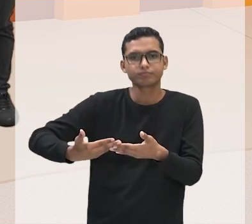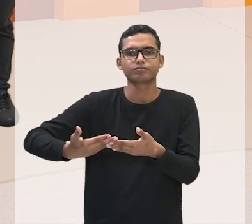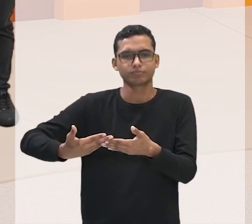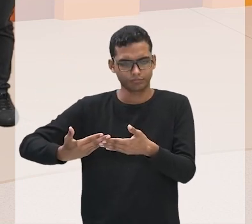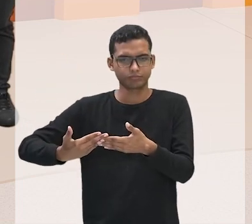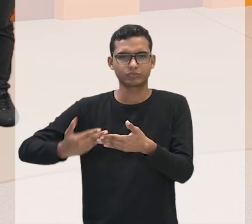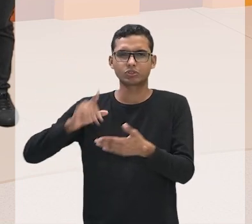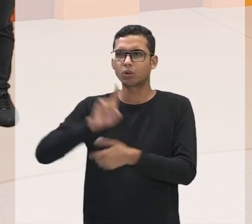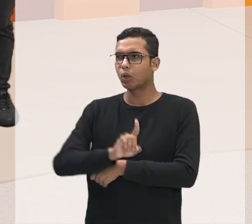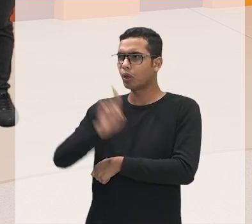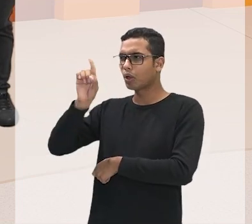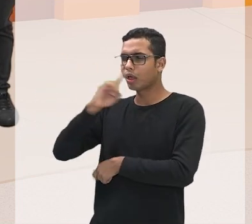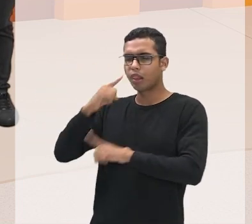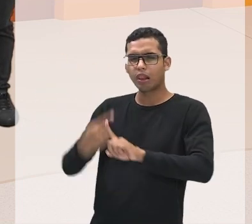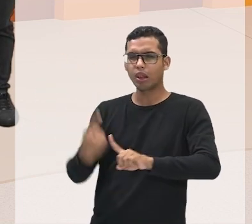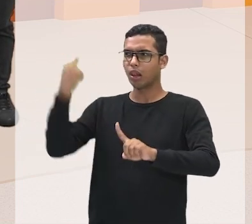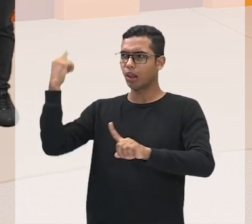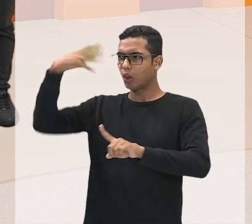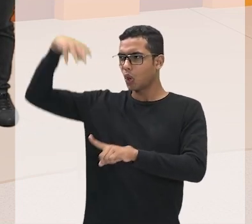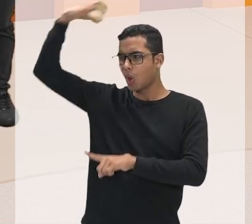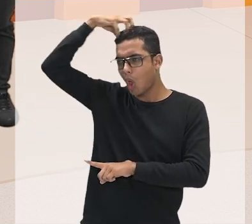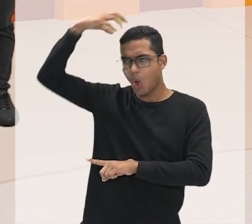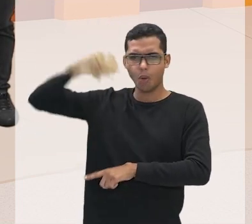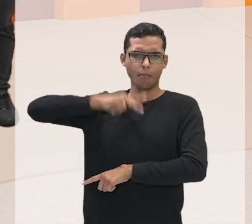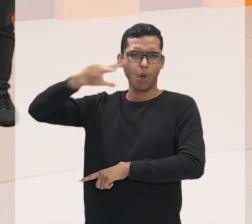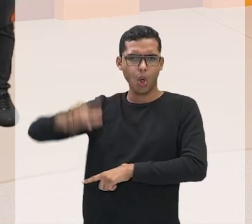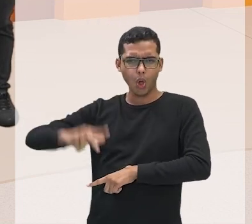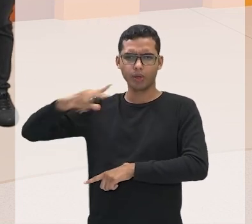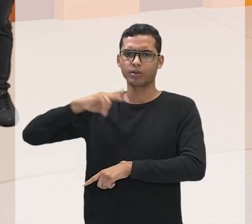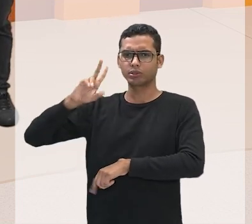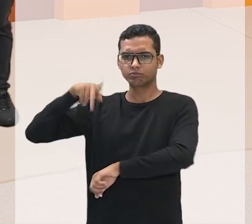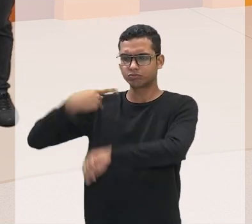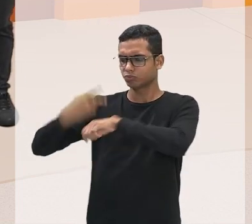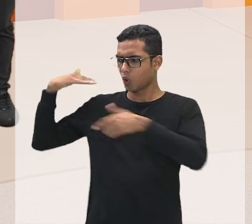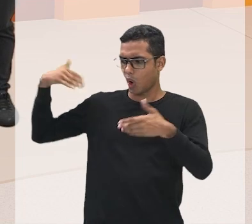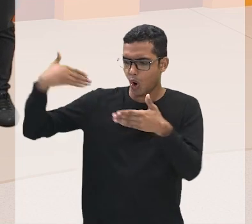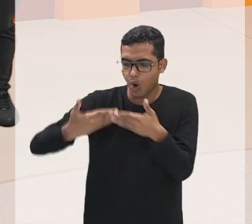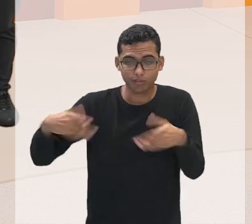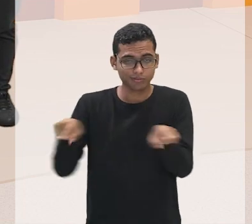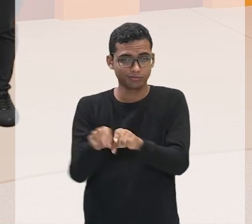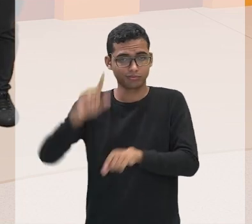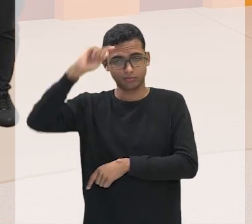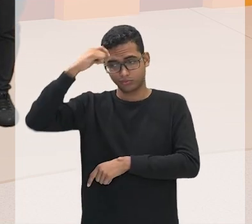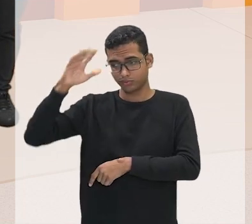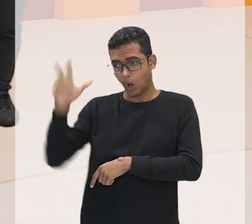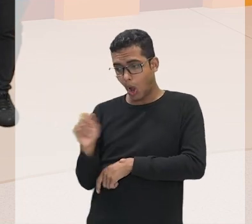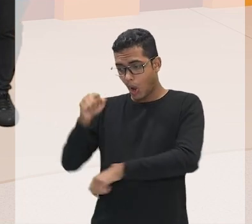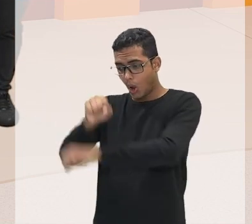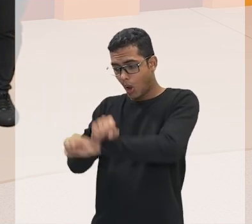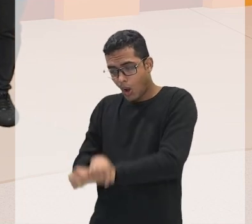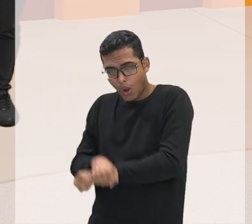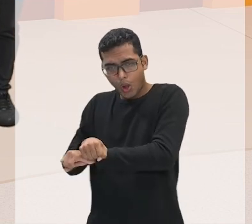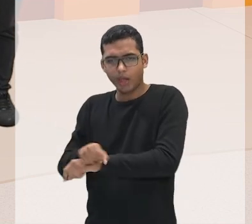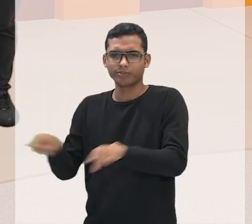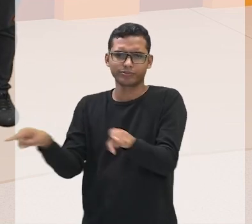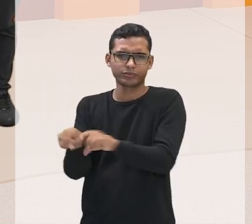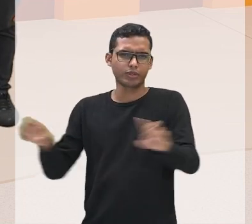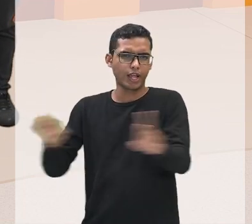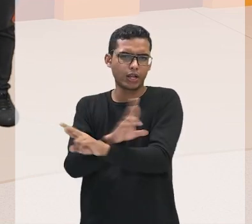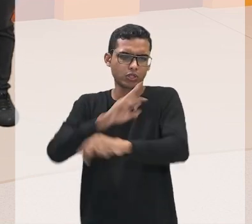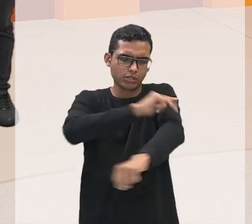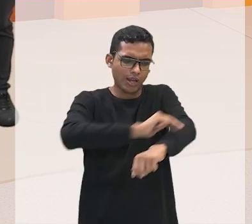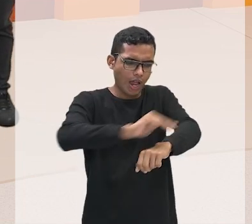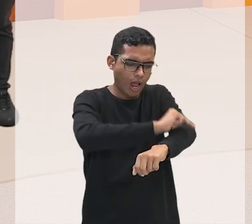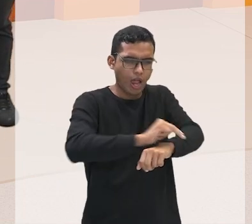imperial, aquela questão racial que a gente comentou também está relacionada com o período escravagista que nós passamos por aqui, né? Então,